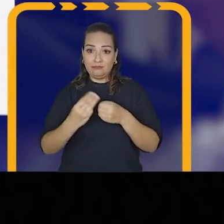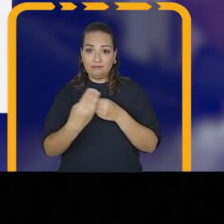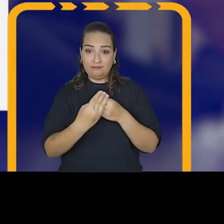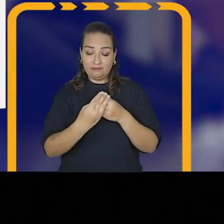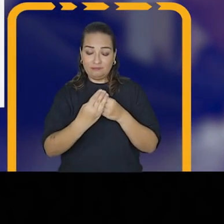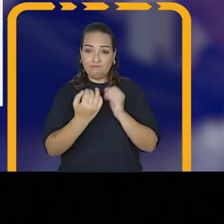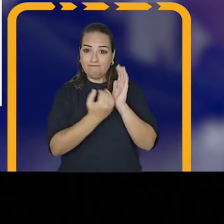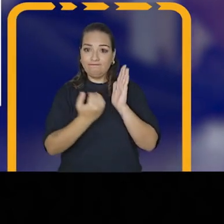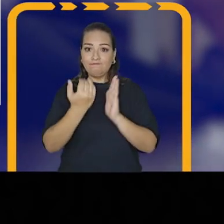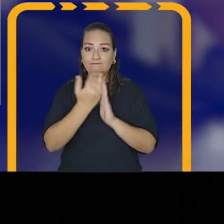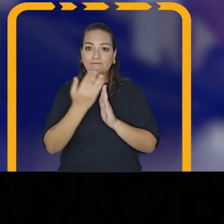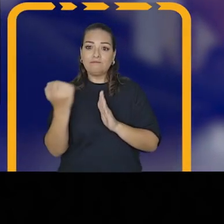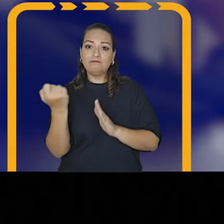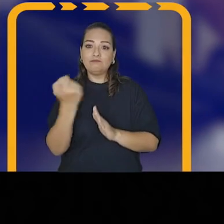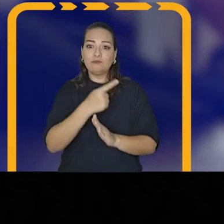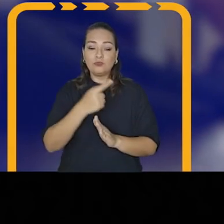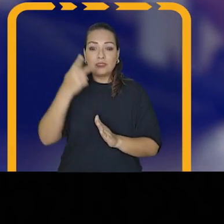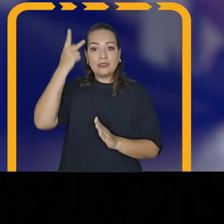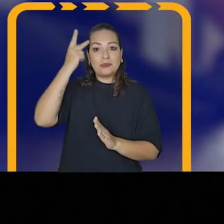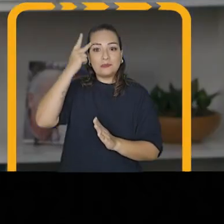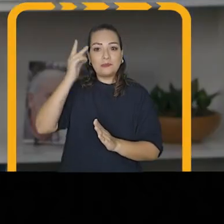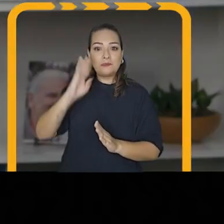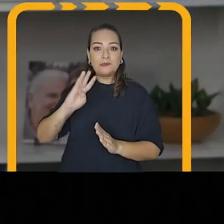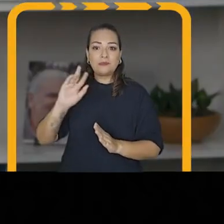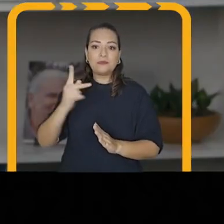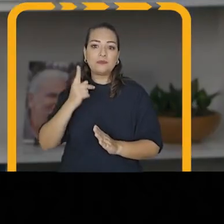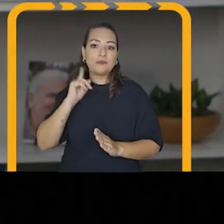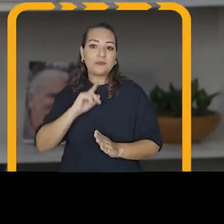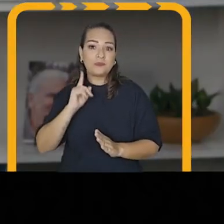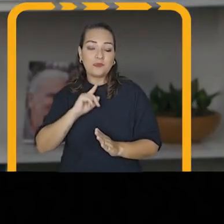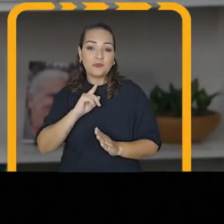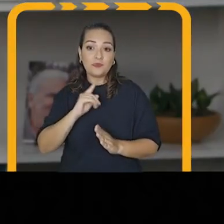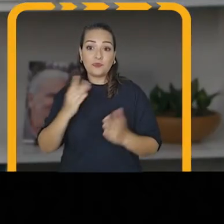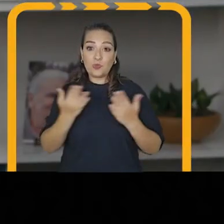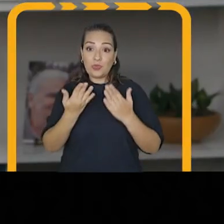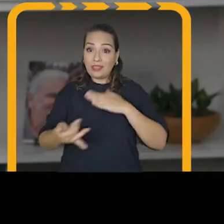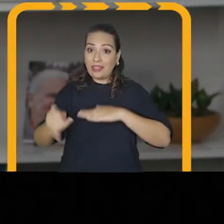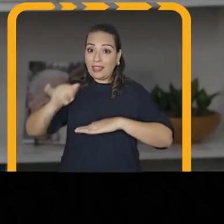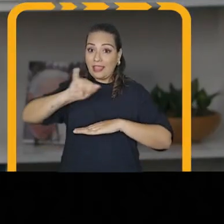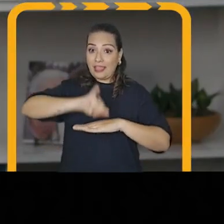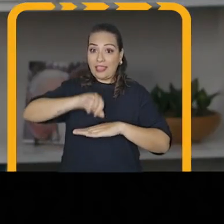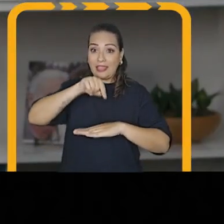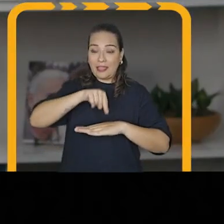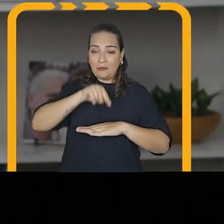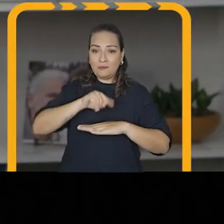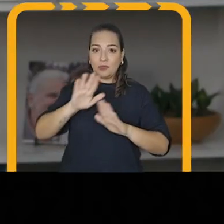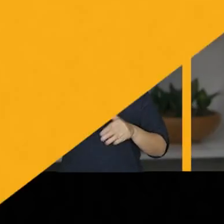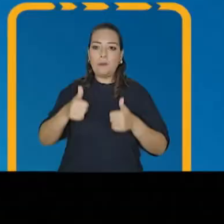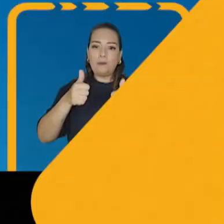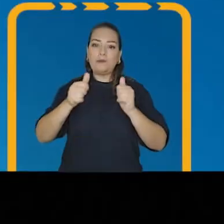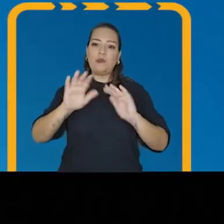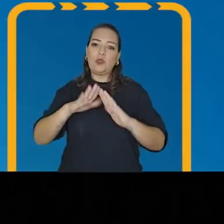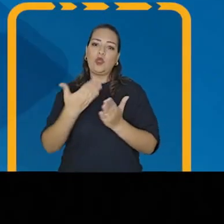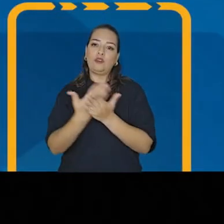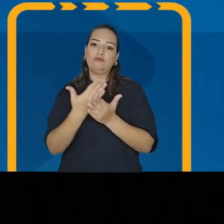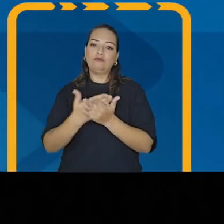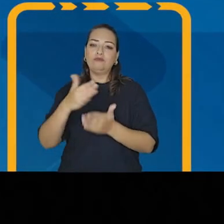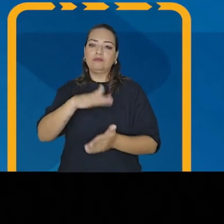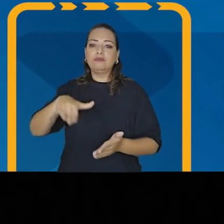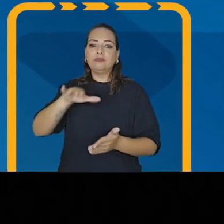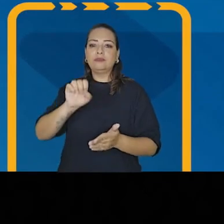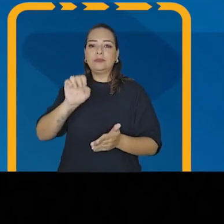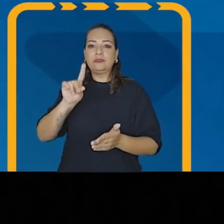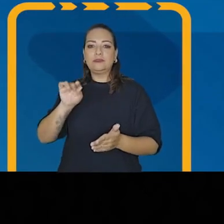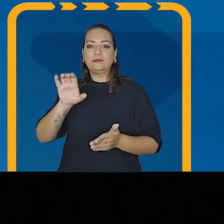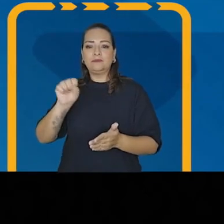com as melhores escolas municipais do Sudeste. Já avançamos muito, mas ainda temos trabalho pela frente. Propostas do Eduardo